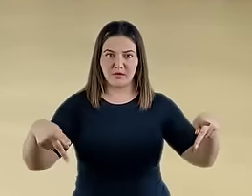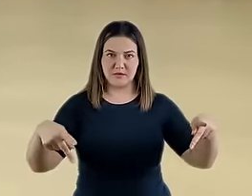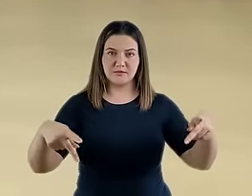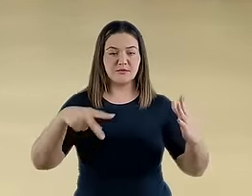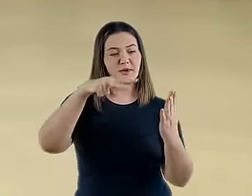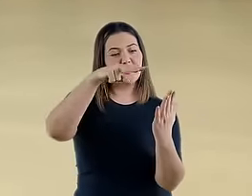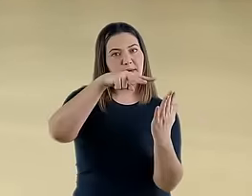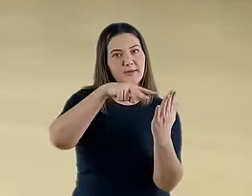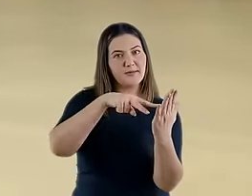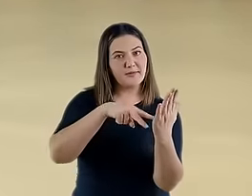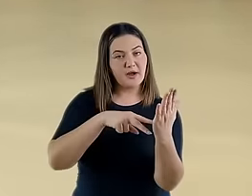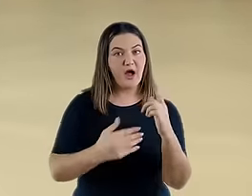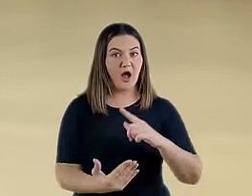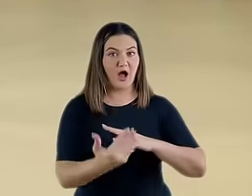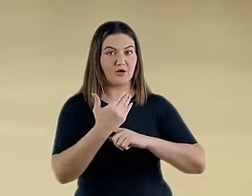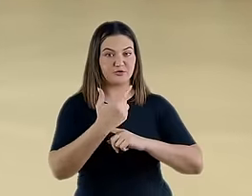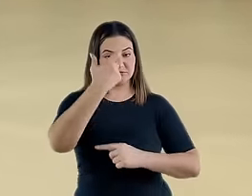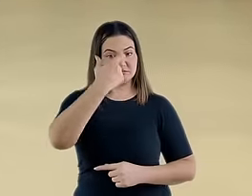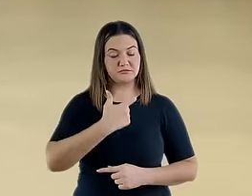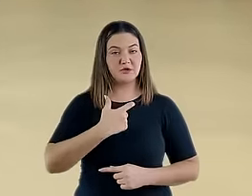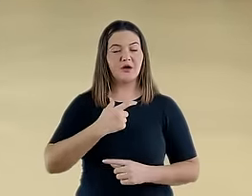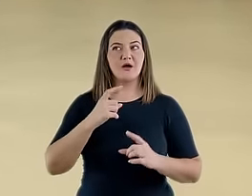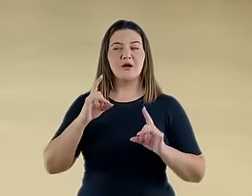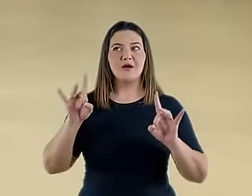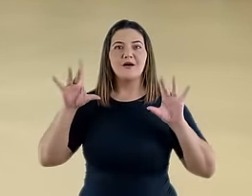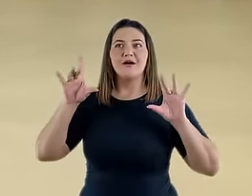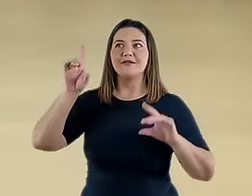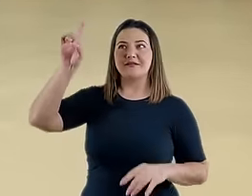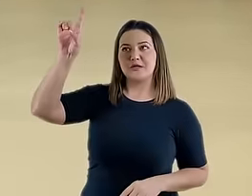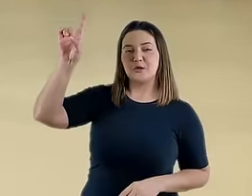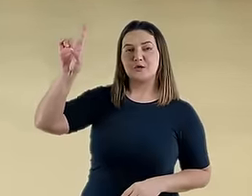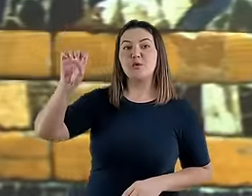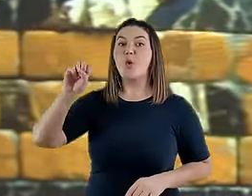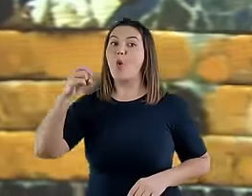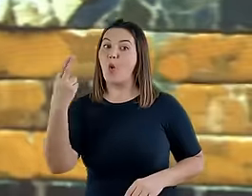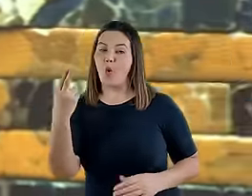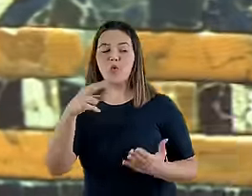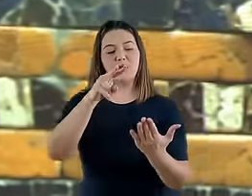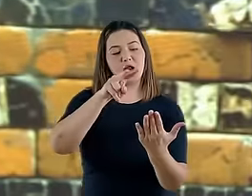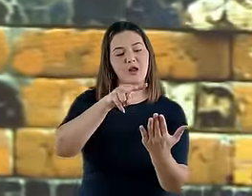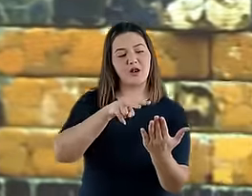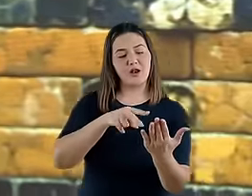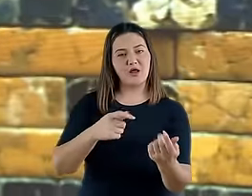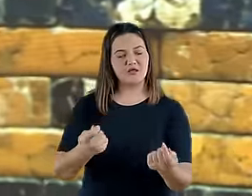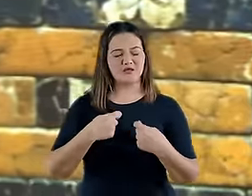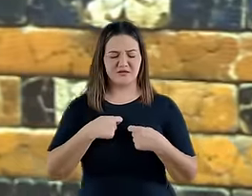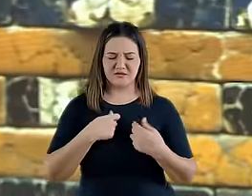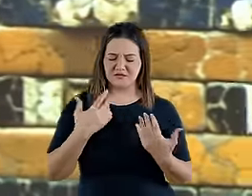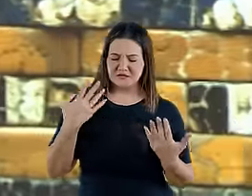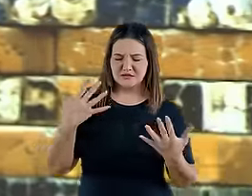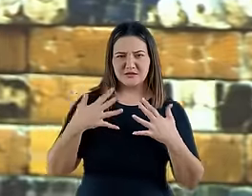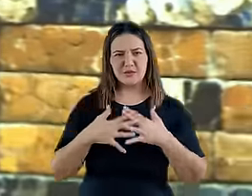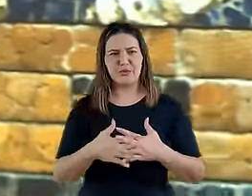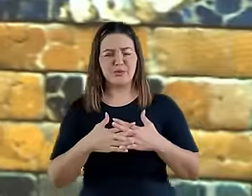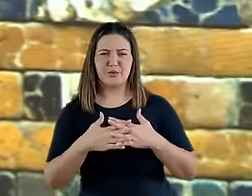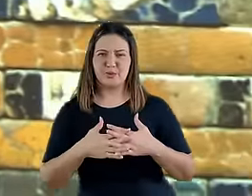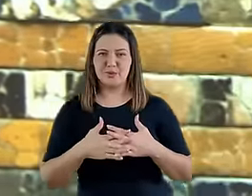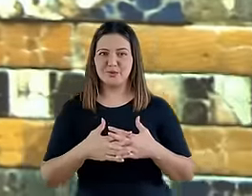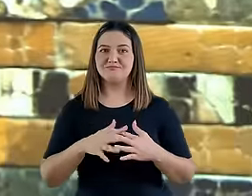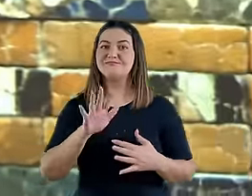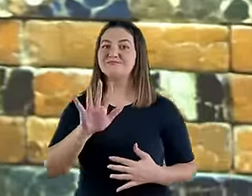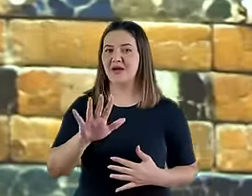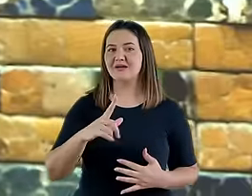ou encontra ou deixa um homem louco. Eu não sei se eu poderia endossar a extensão desse